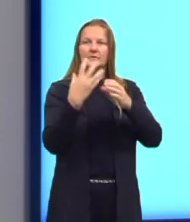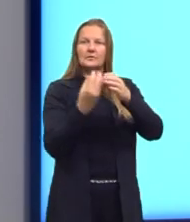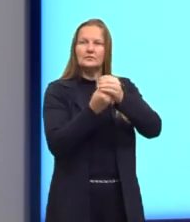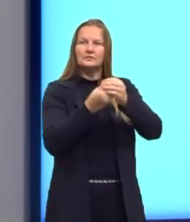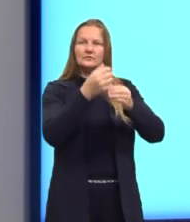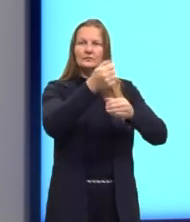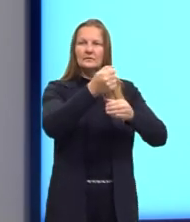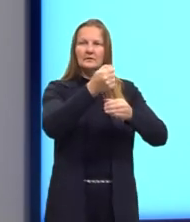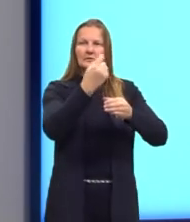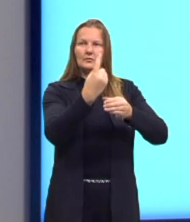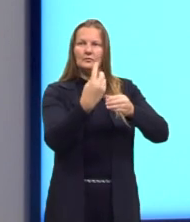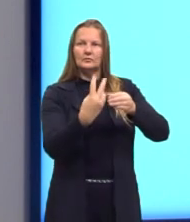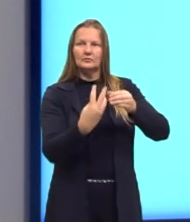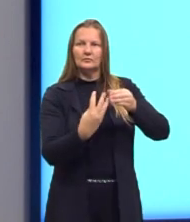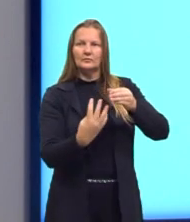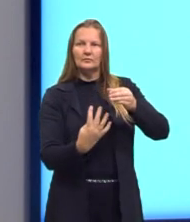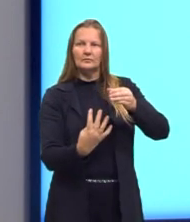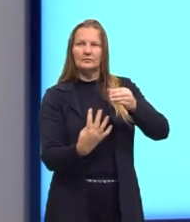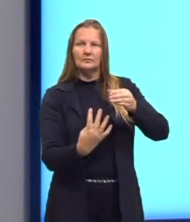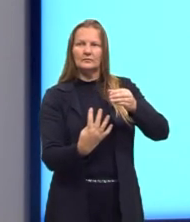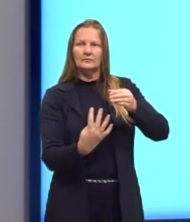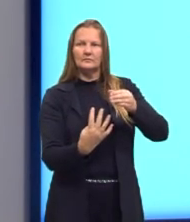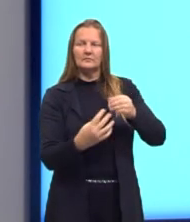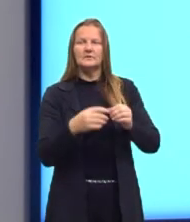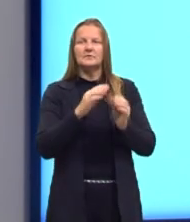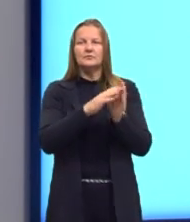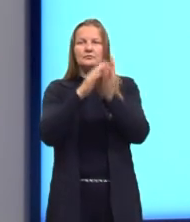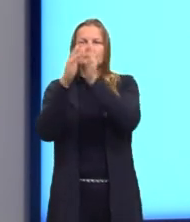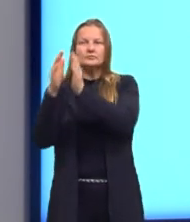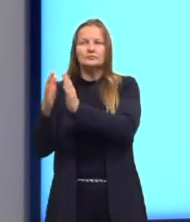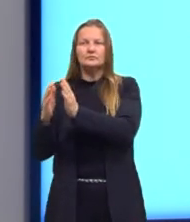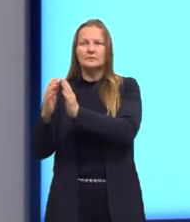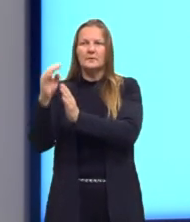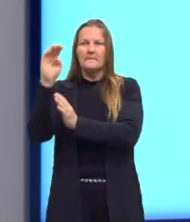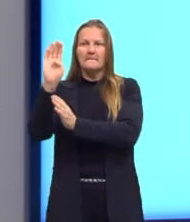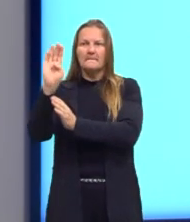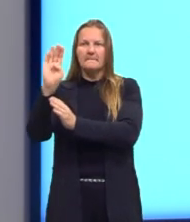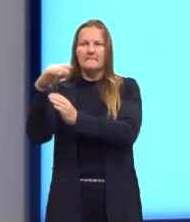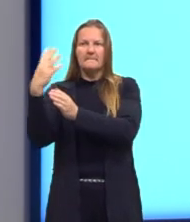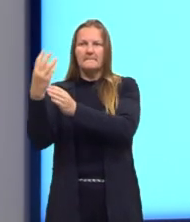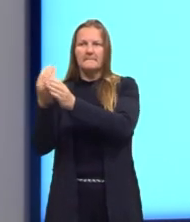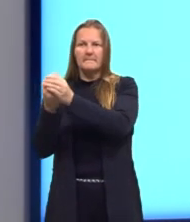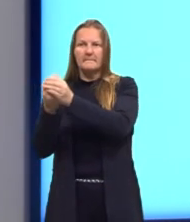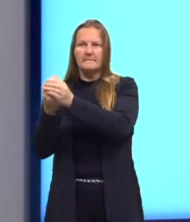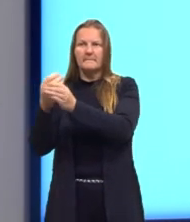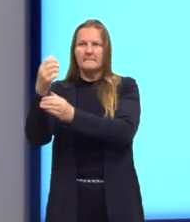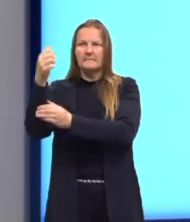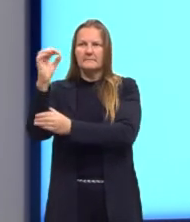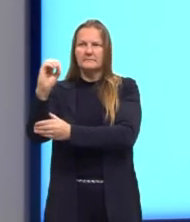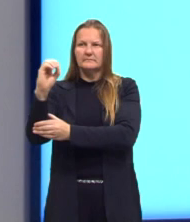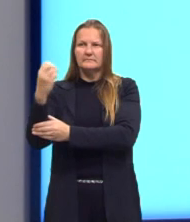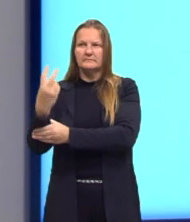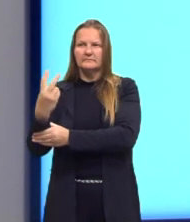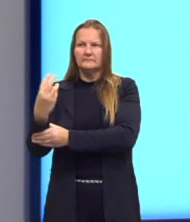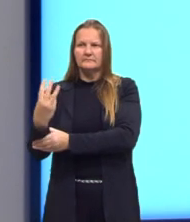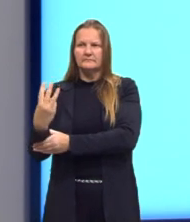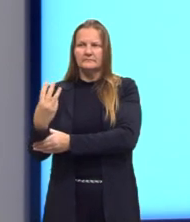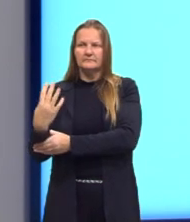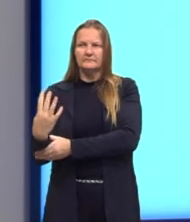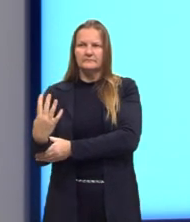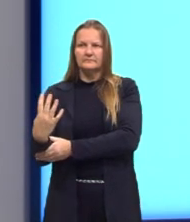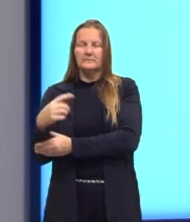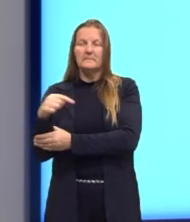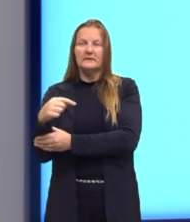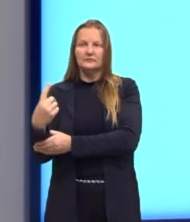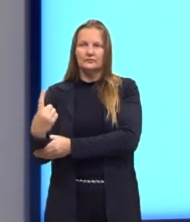os elementos 1, 2, 3 e 4. E nós temos o conjunto B, com os elementos 0, 2, 3 e